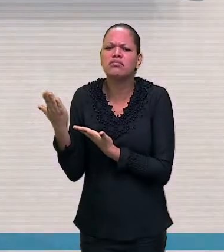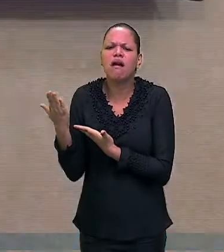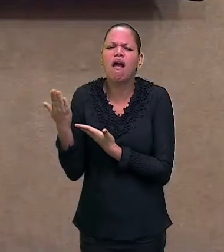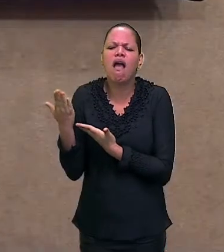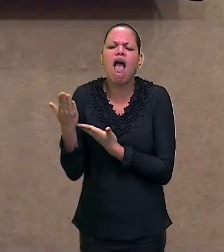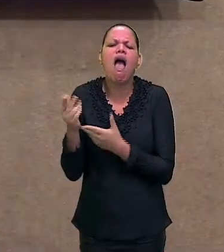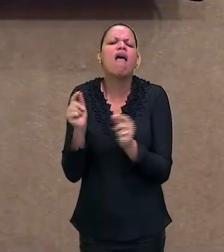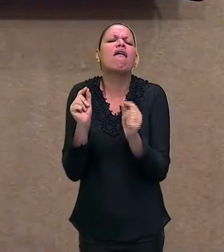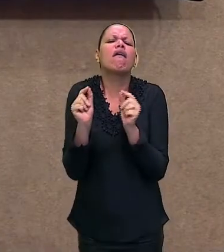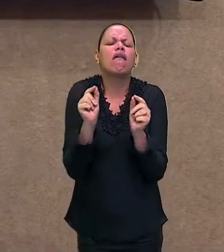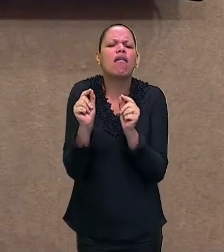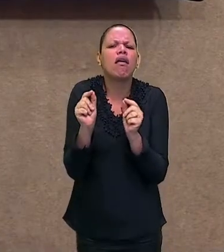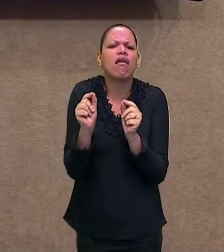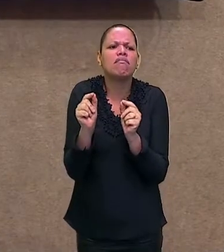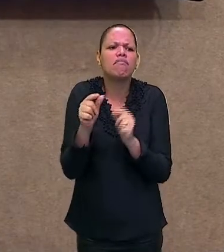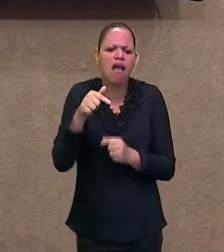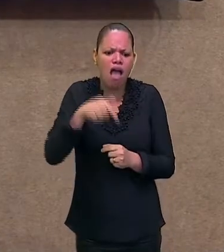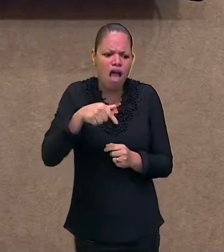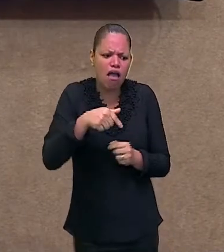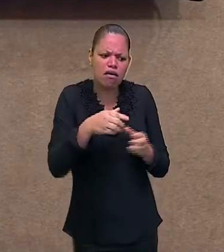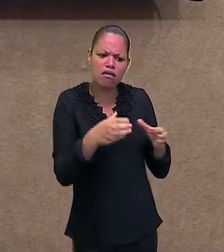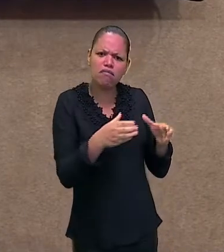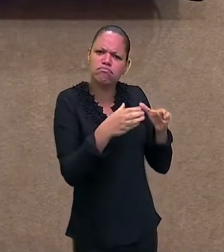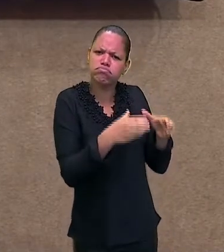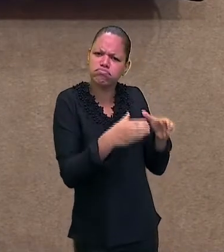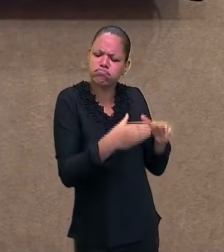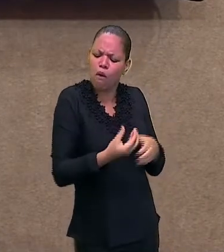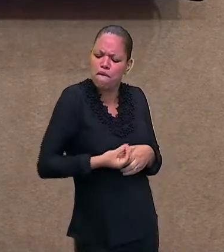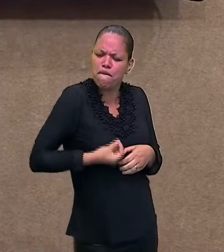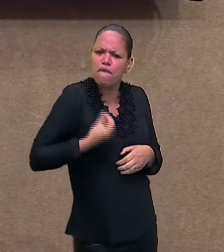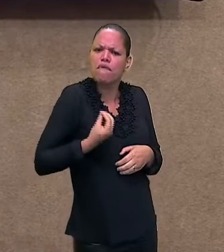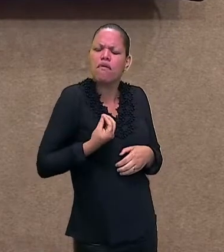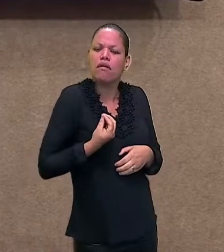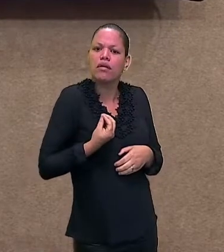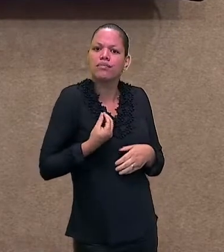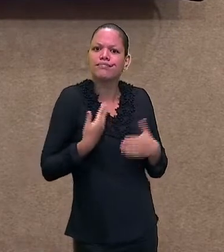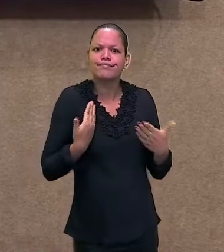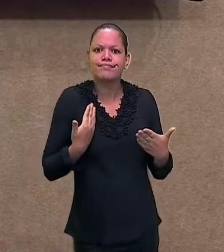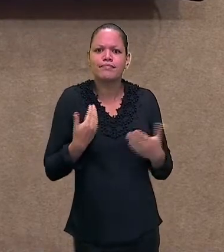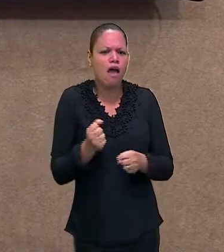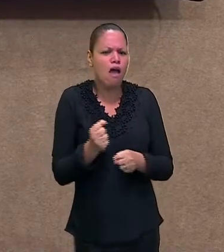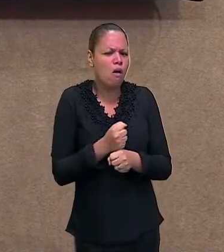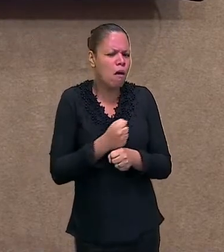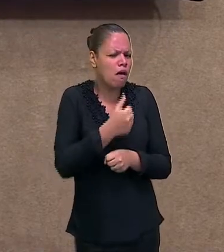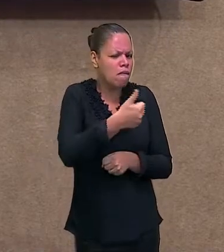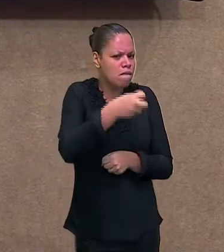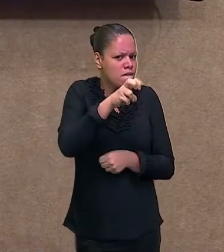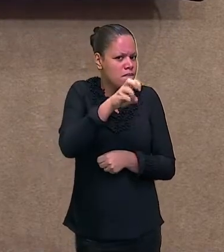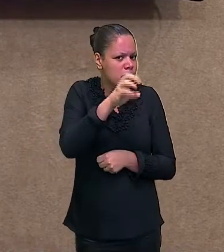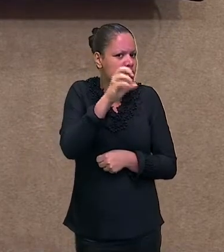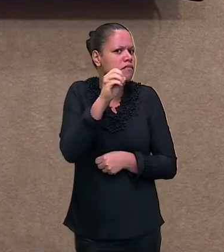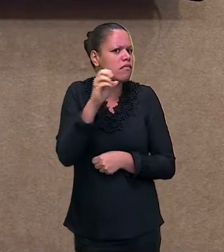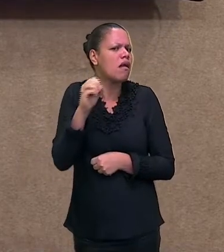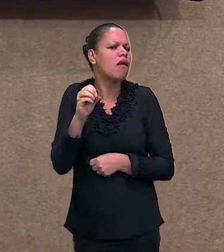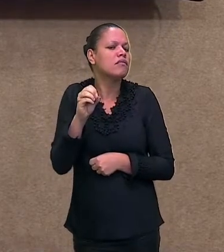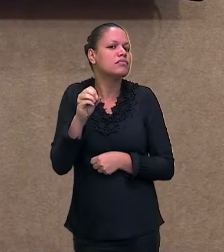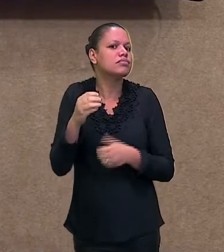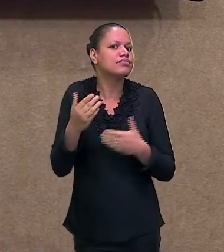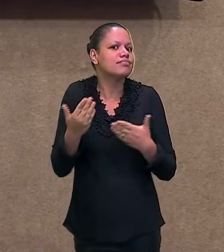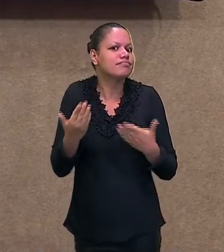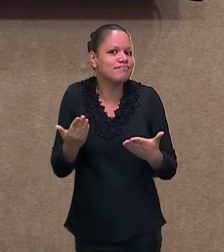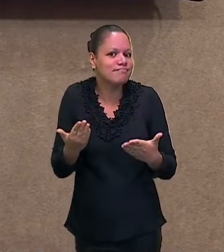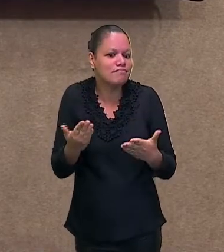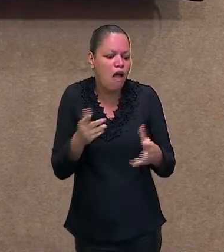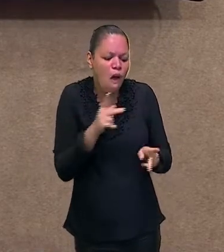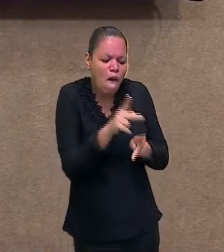país em 1500? Eram quem? Eram os indígenas. Eles eram um